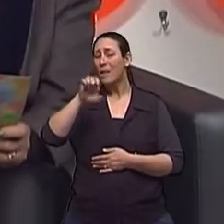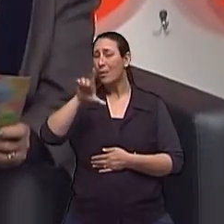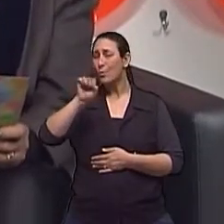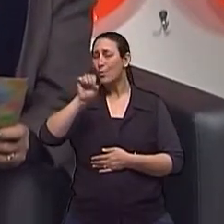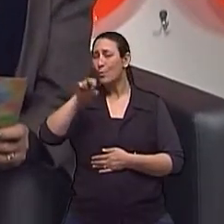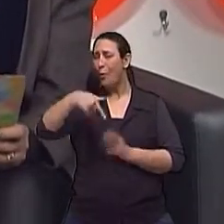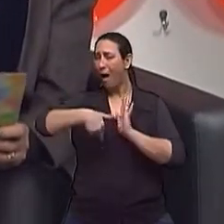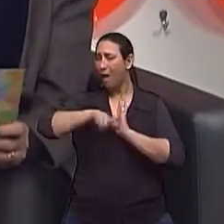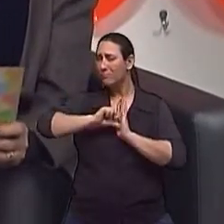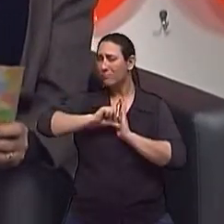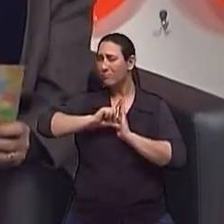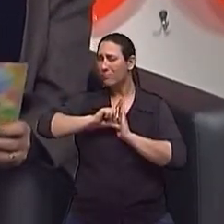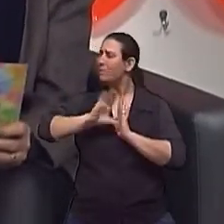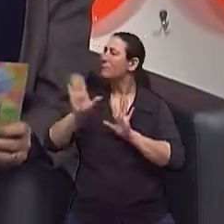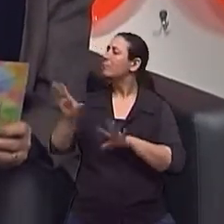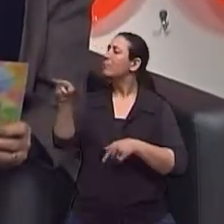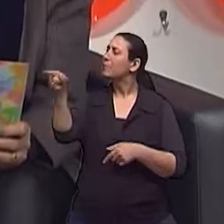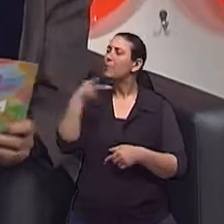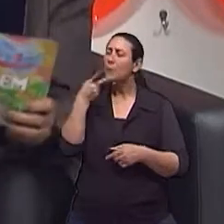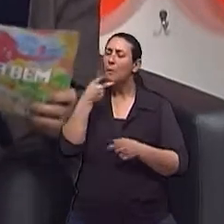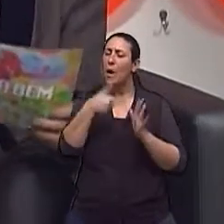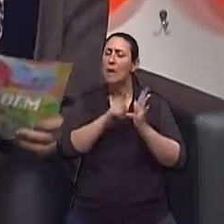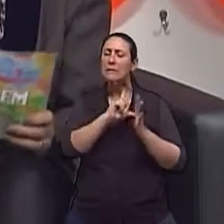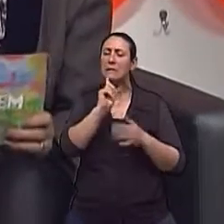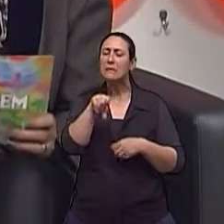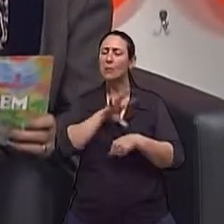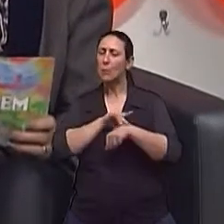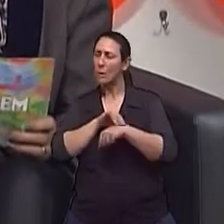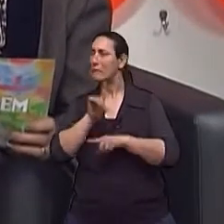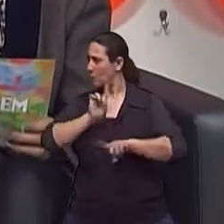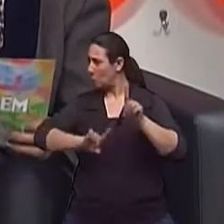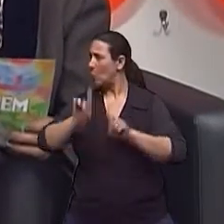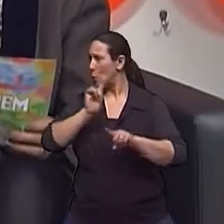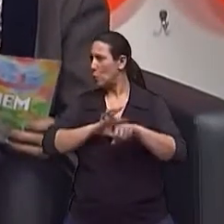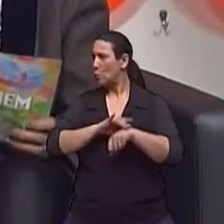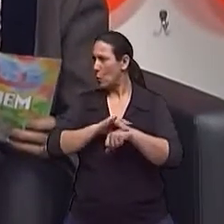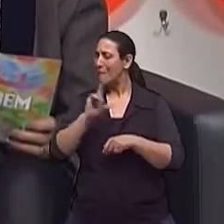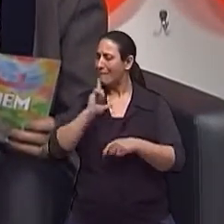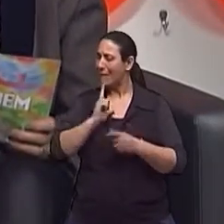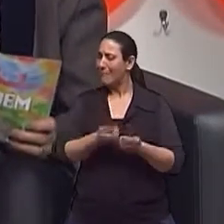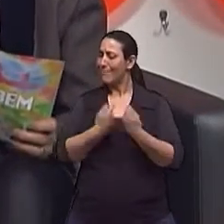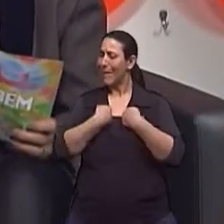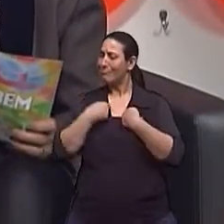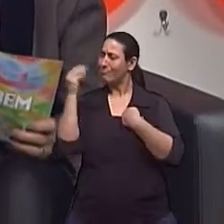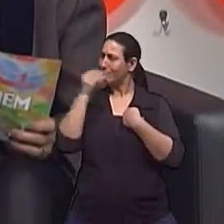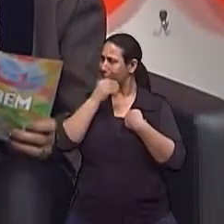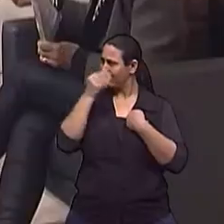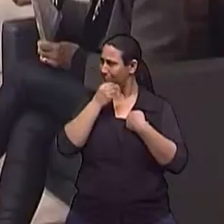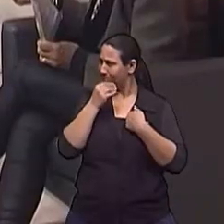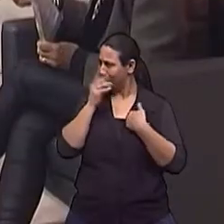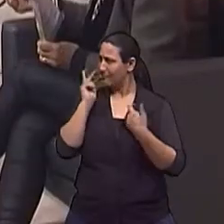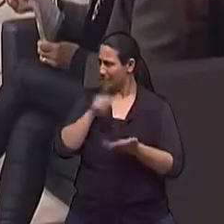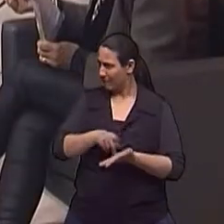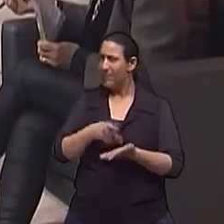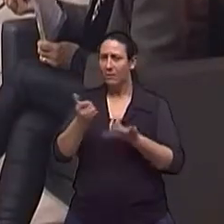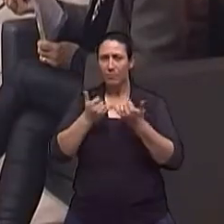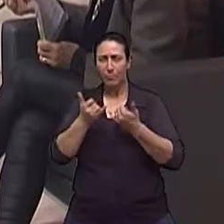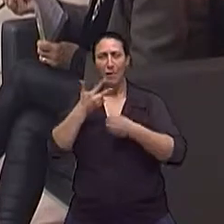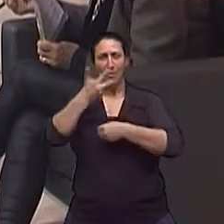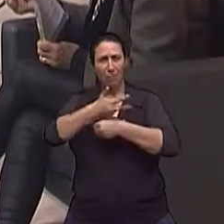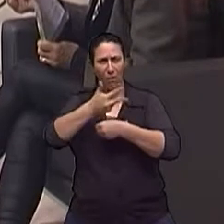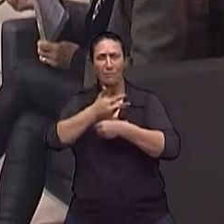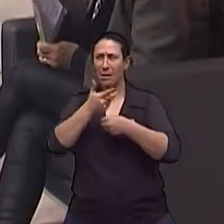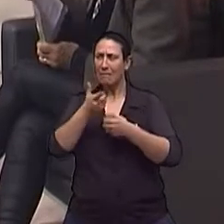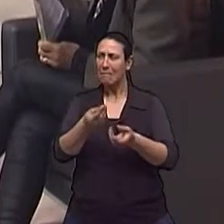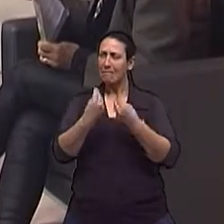programa. Mas, doutor, o senhor falou em algumas doenças que aceleram esse processo e que fragilizam, posso dizer assim, o idoso nessa